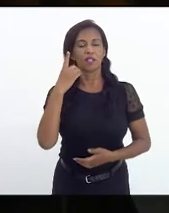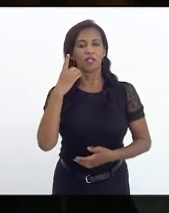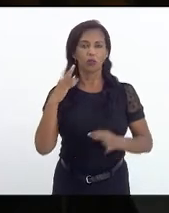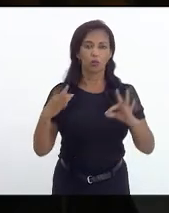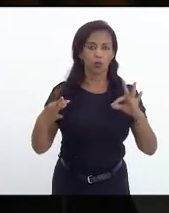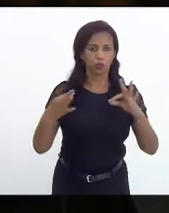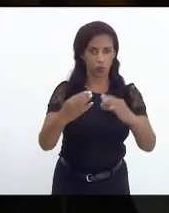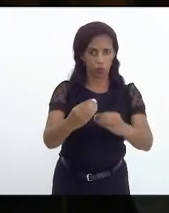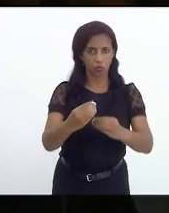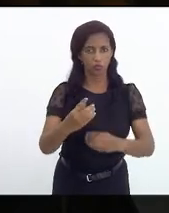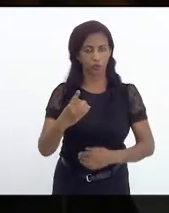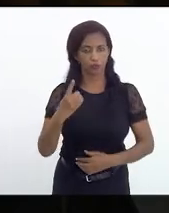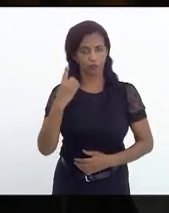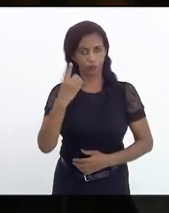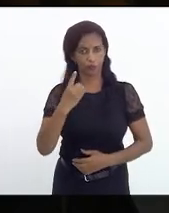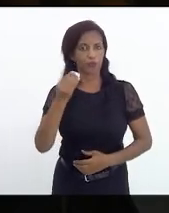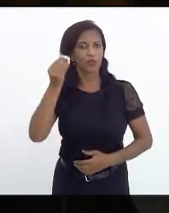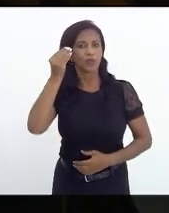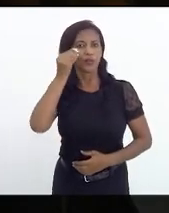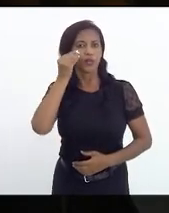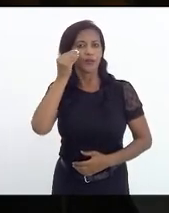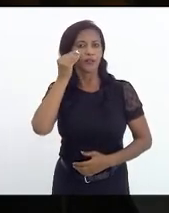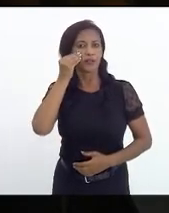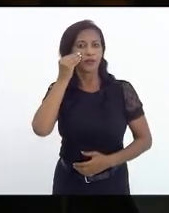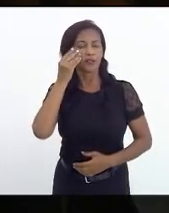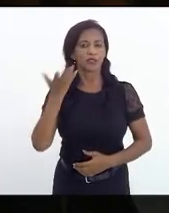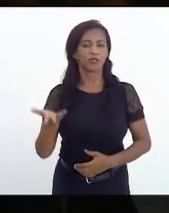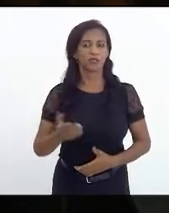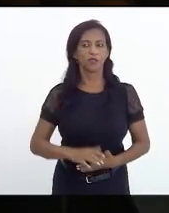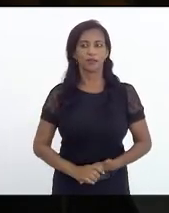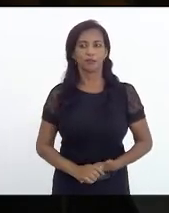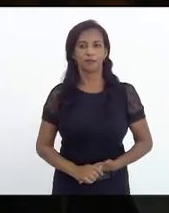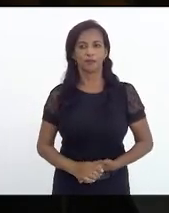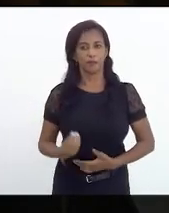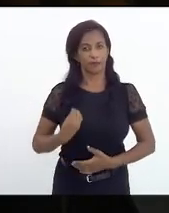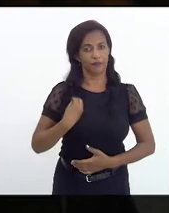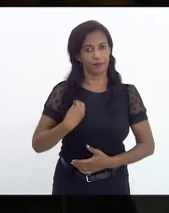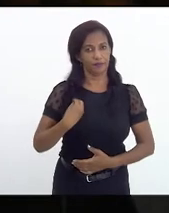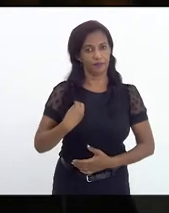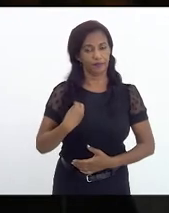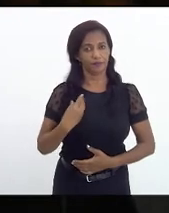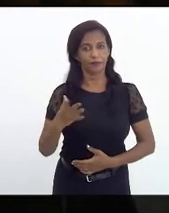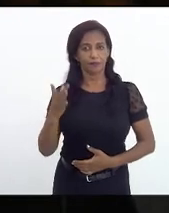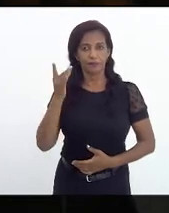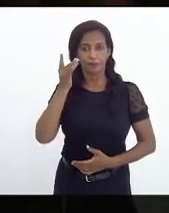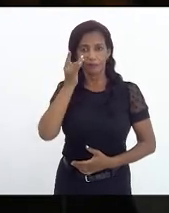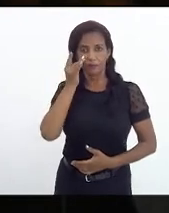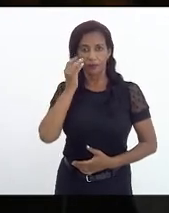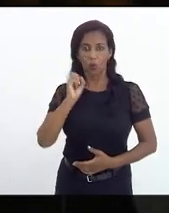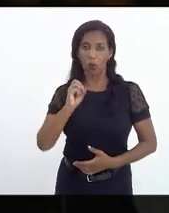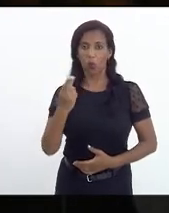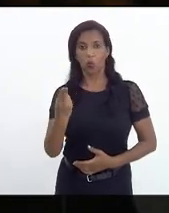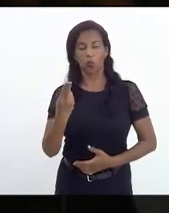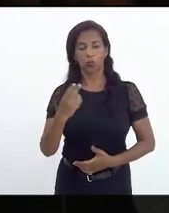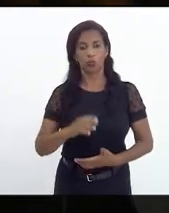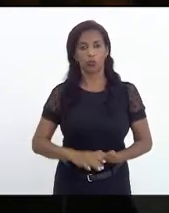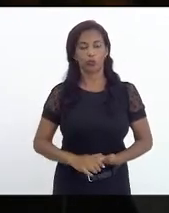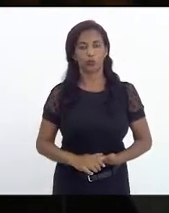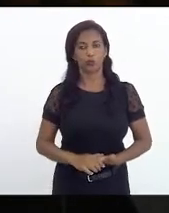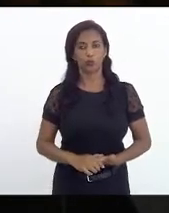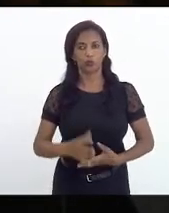deputados, que nos assistem de forma presencial ou de forma